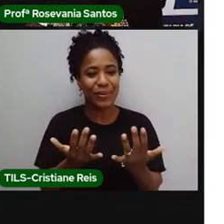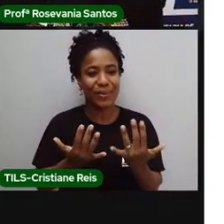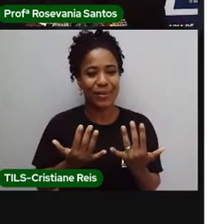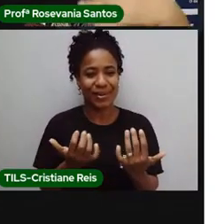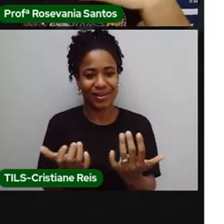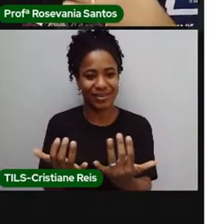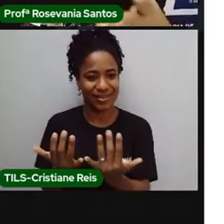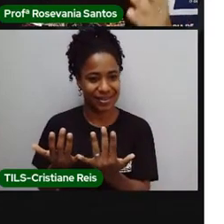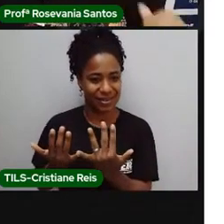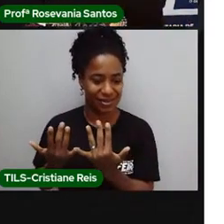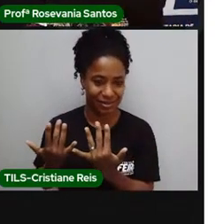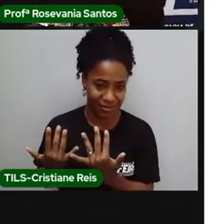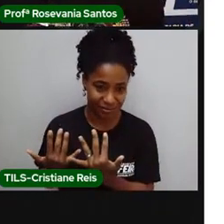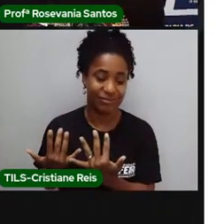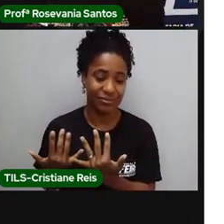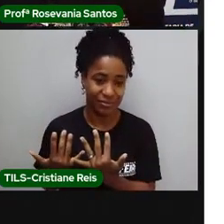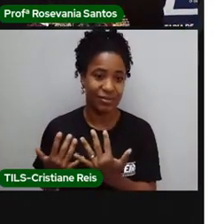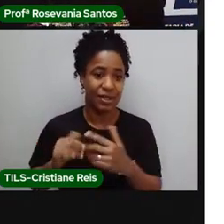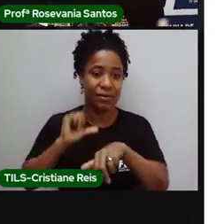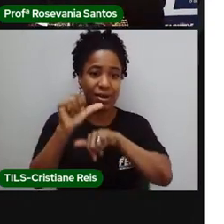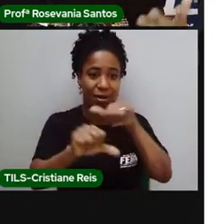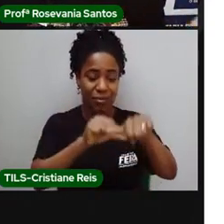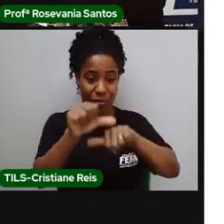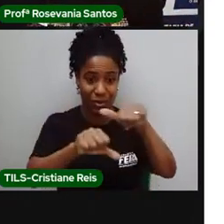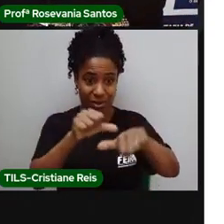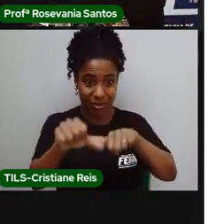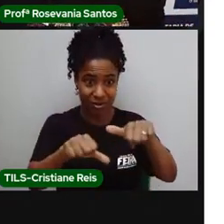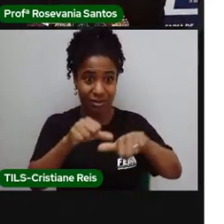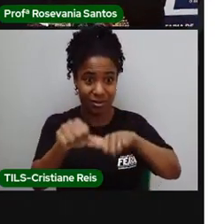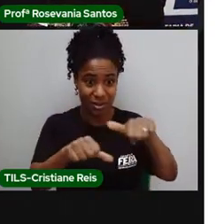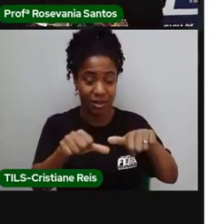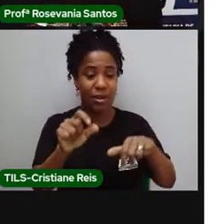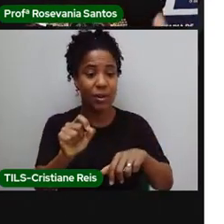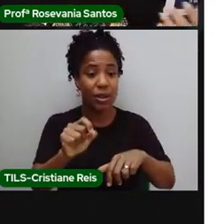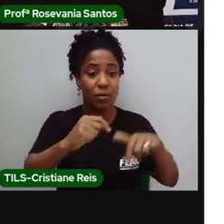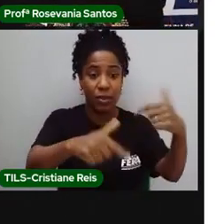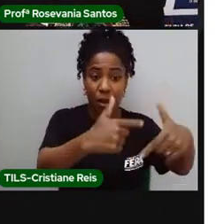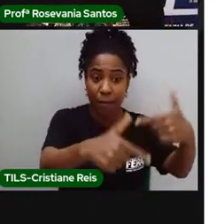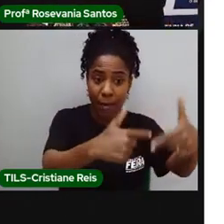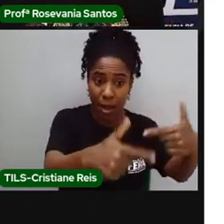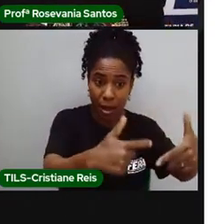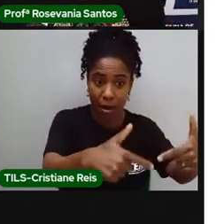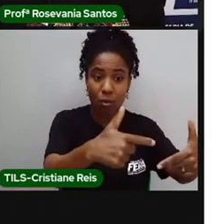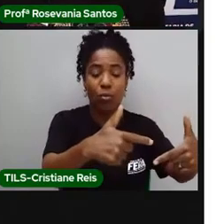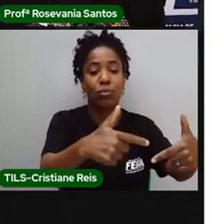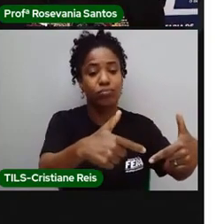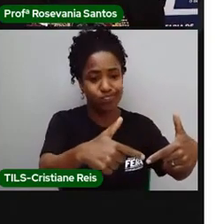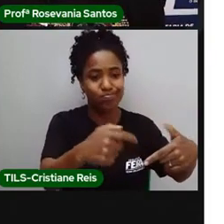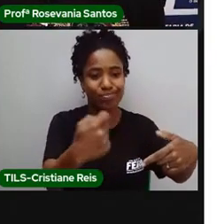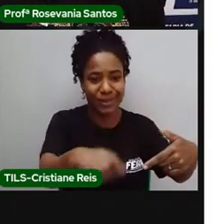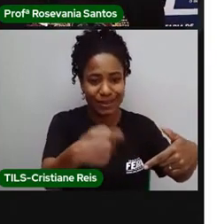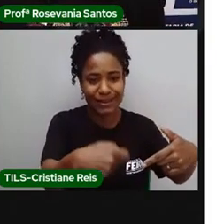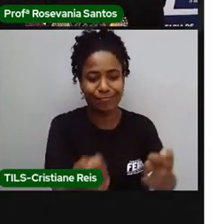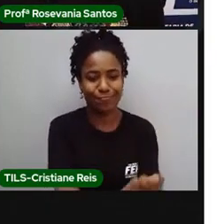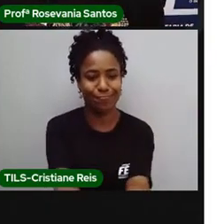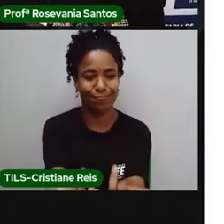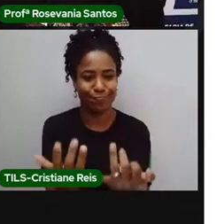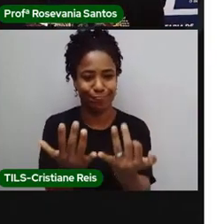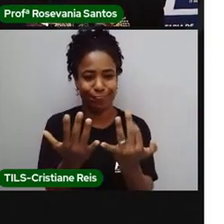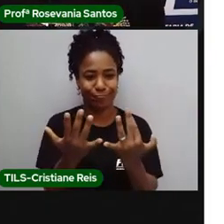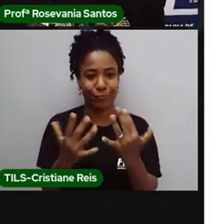trabalho humano e a mudança da paisagem aí. No caso, a questão do desmatamento para o plantio das lavouras.